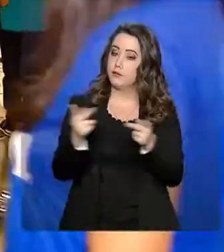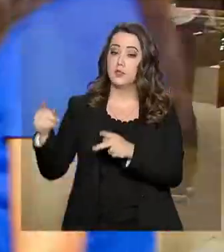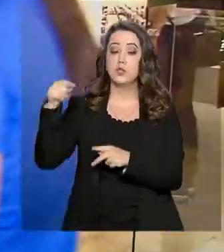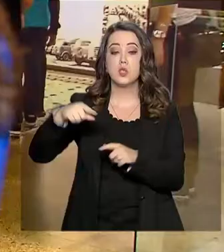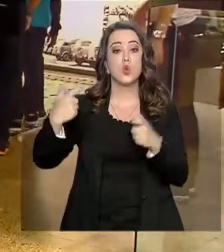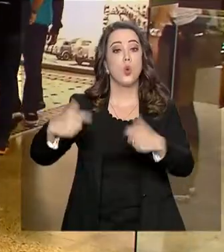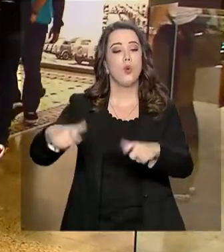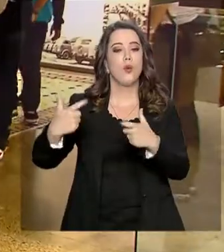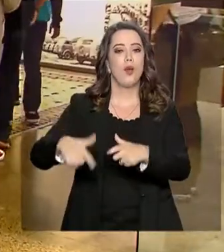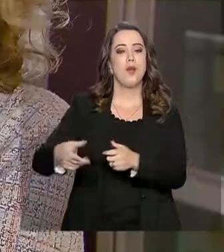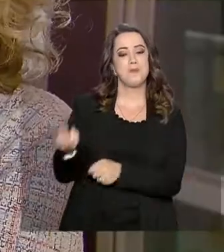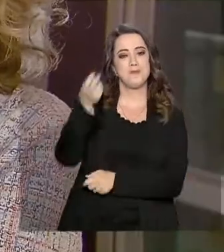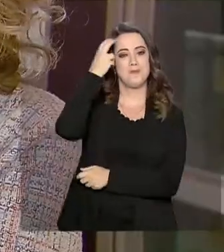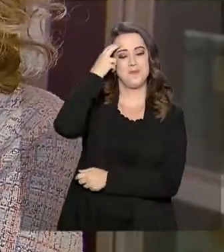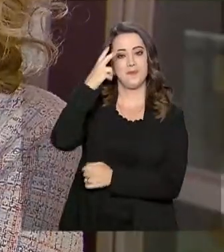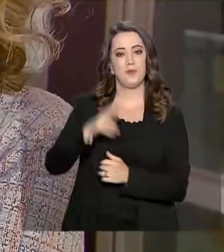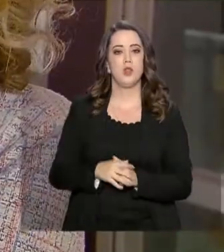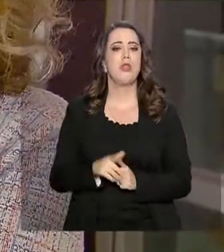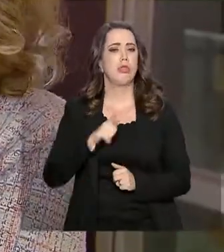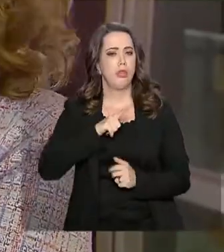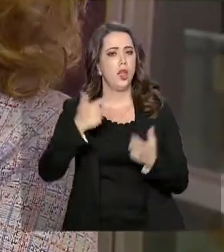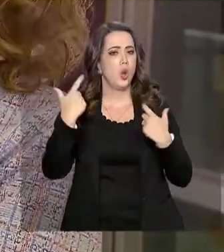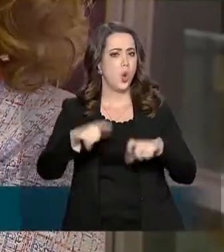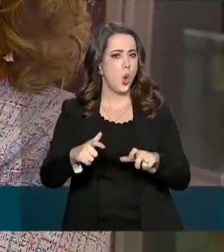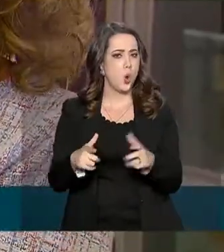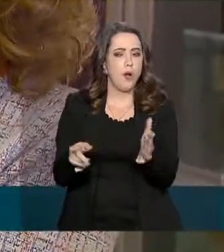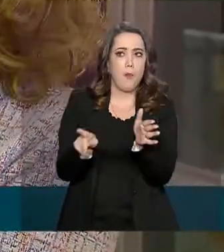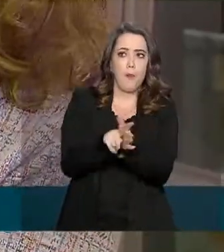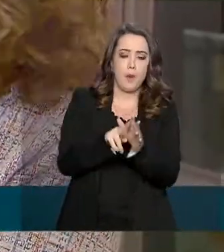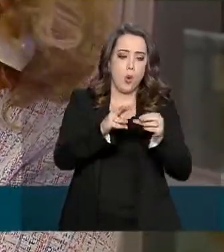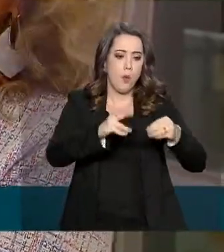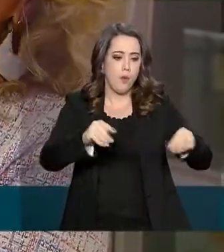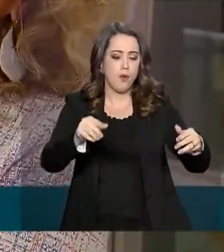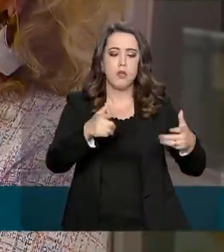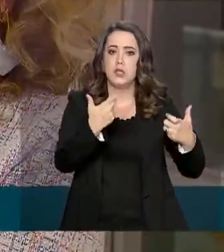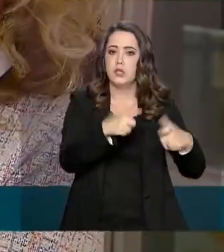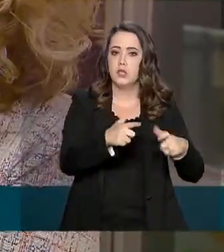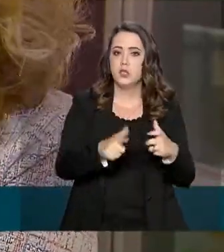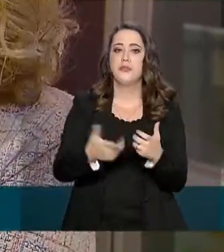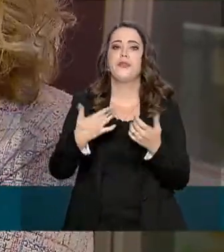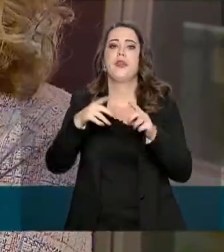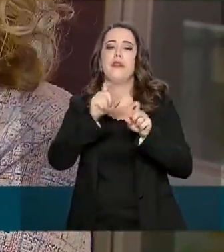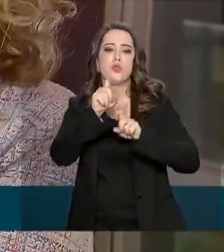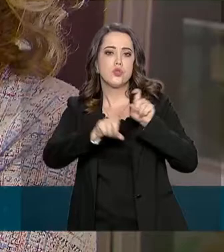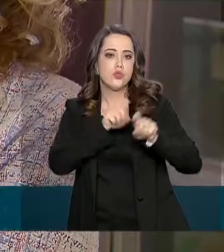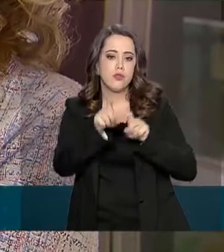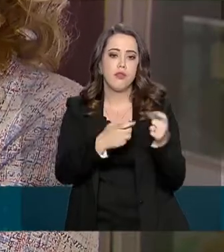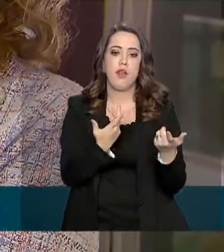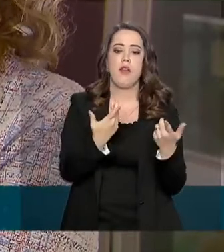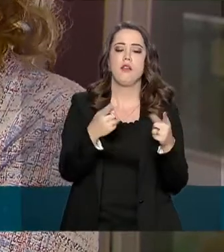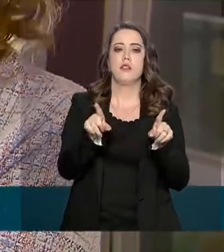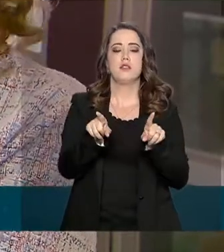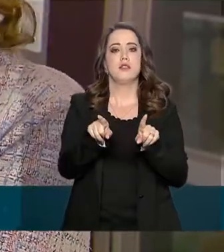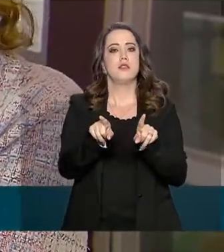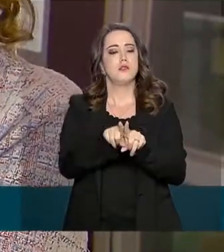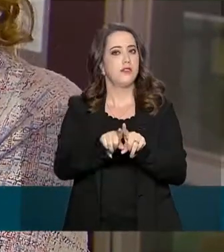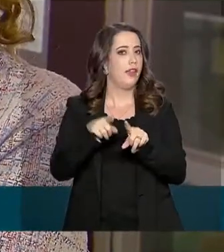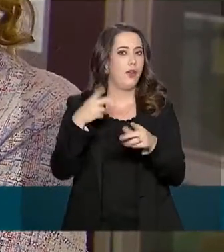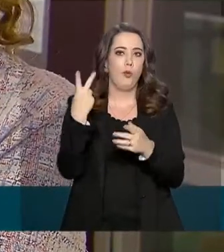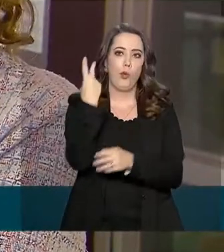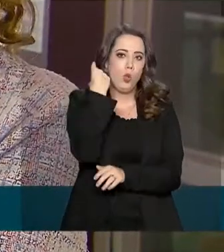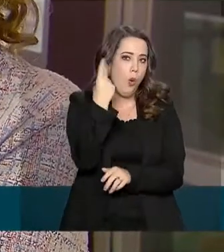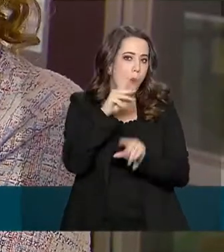instituições culturais. Você tem museu de território, você tem museu digital, você tem museus tradicionais e que as pessoas